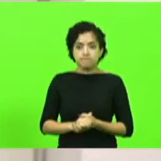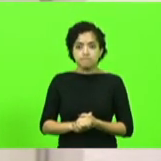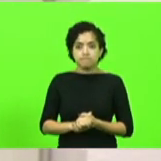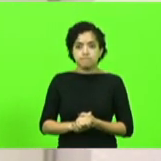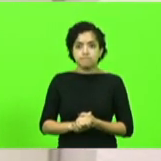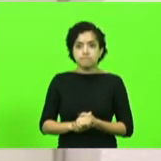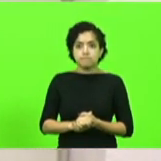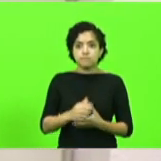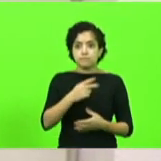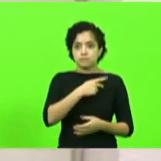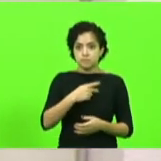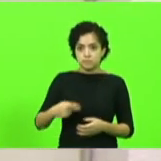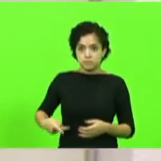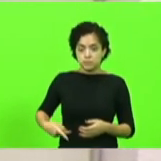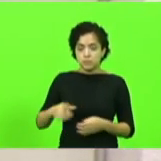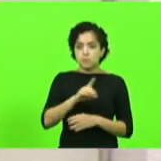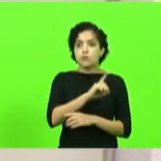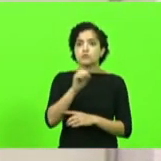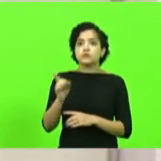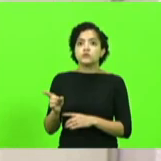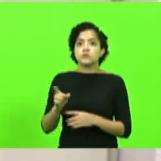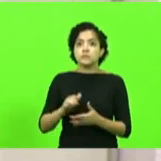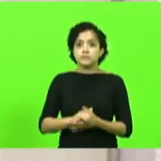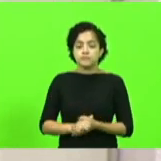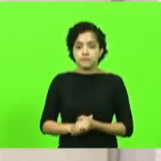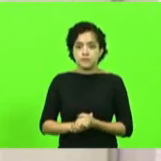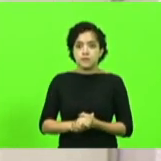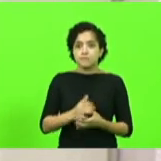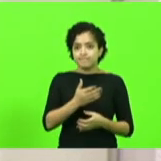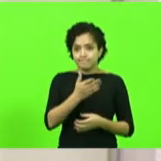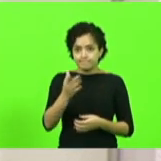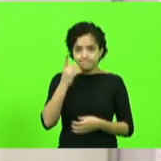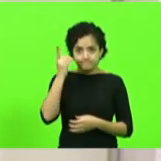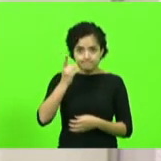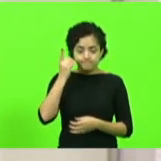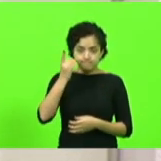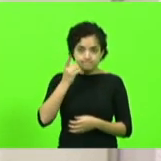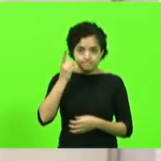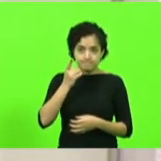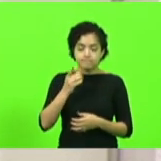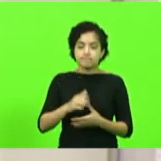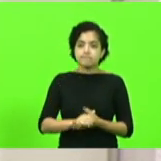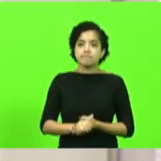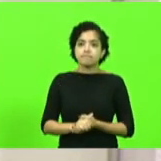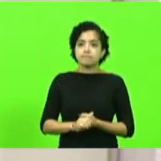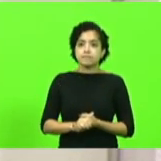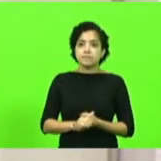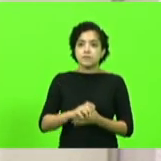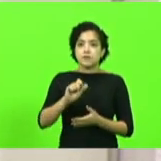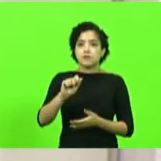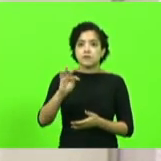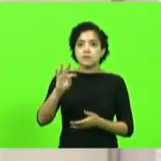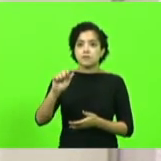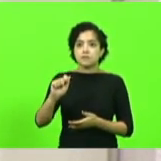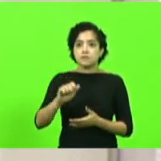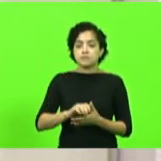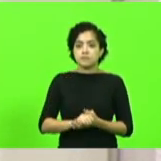Senhor presidente, muito bom dia. Senhoras senhores deputados, funcionários desta Casa. Ata da